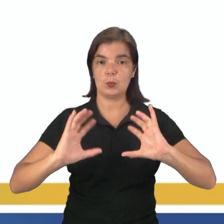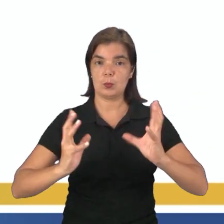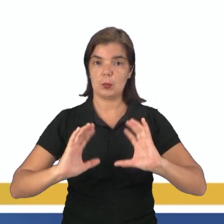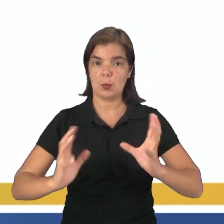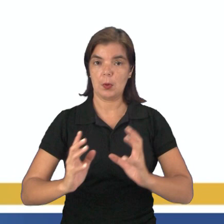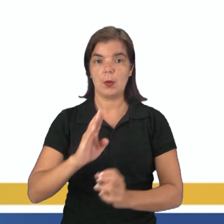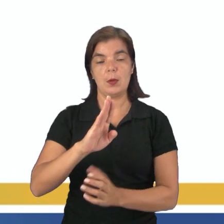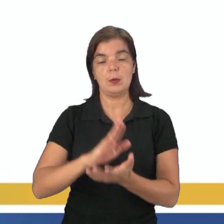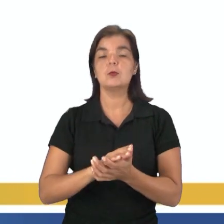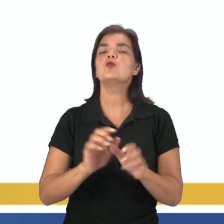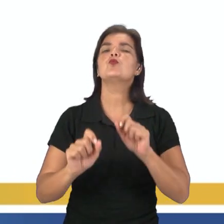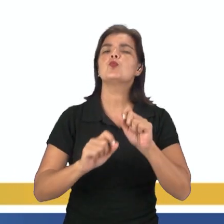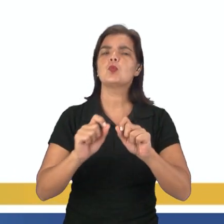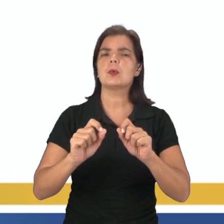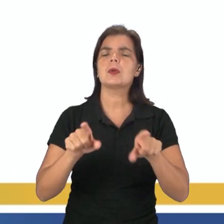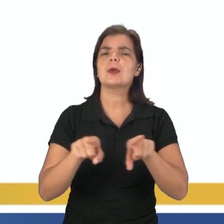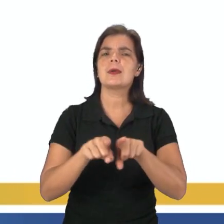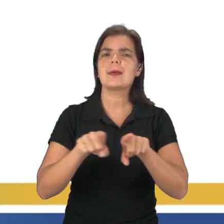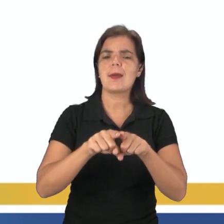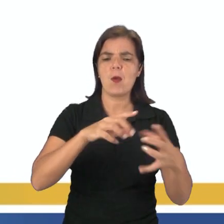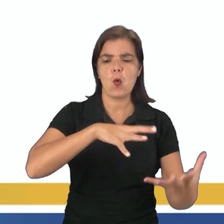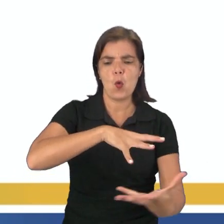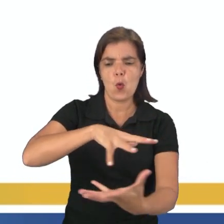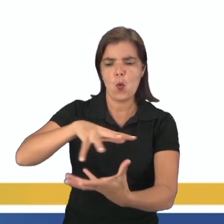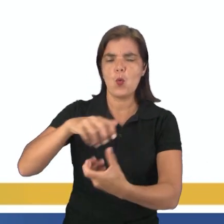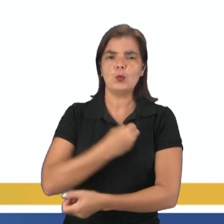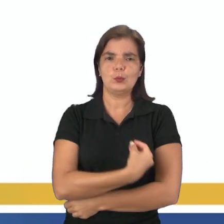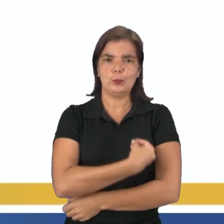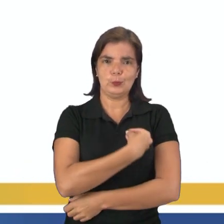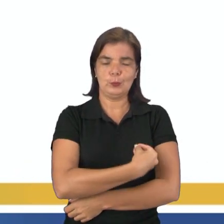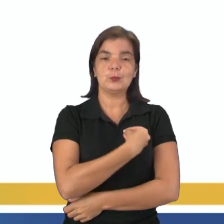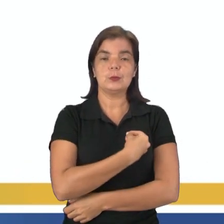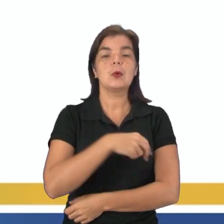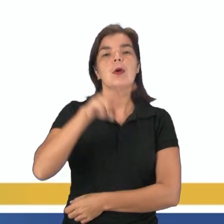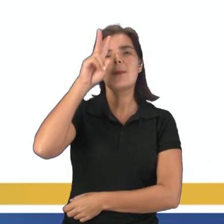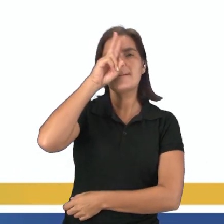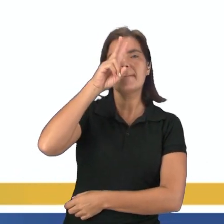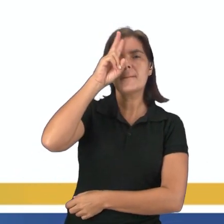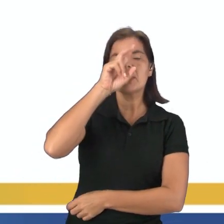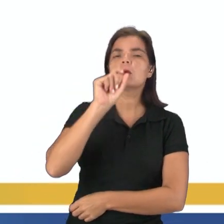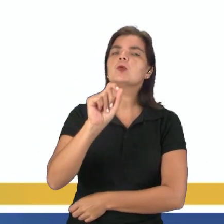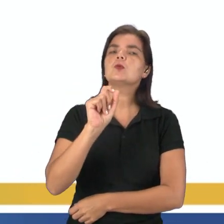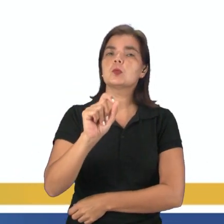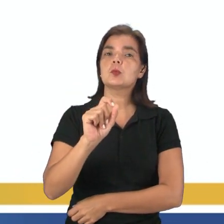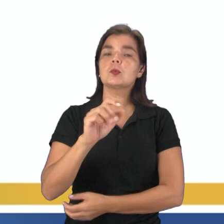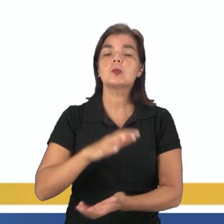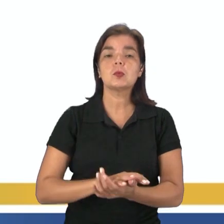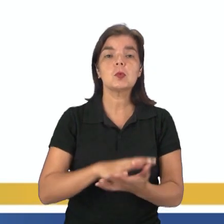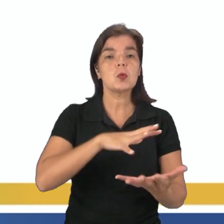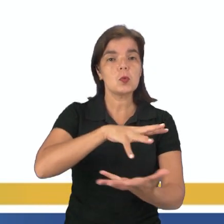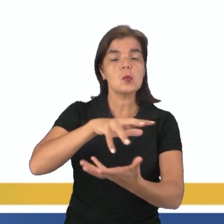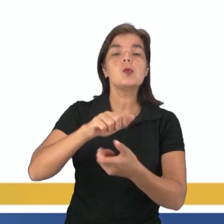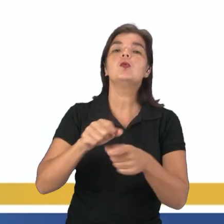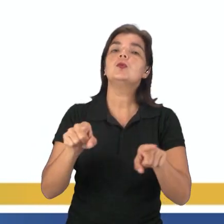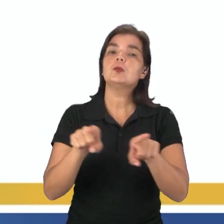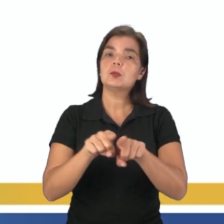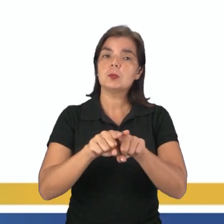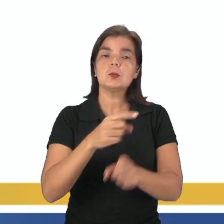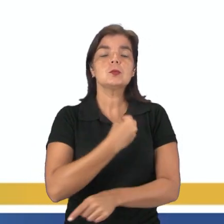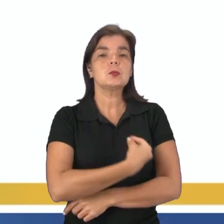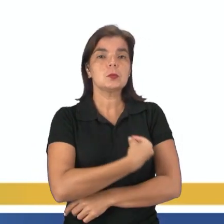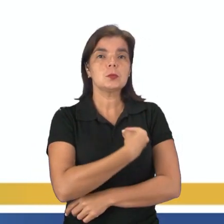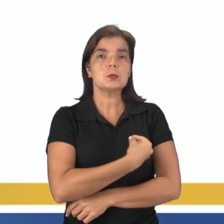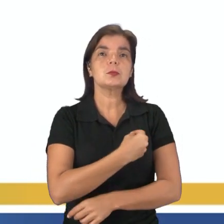biosfera. O que que vai ser biosfera afinal? Esfera me lembra algo de esfera, provavelmente dito. E bio